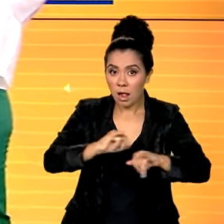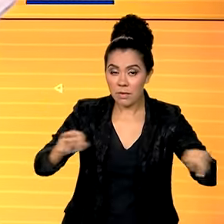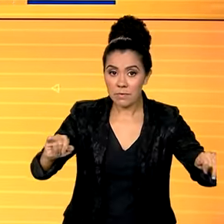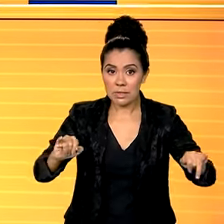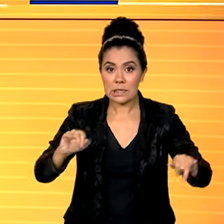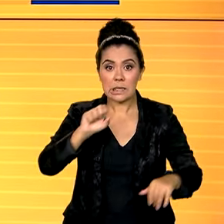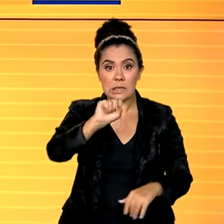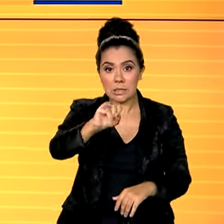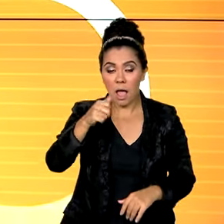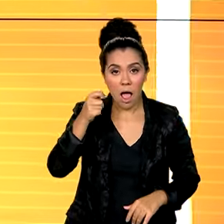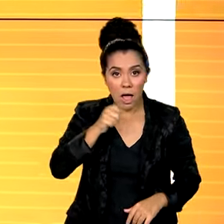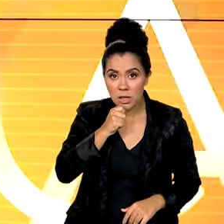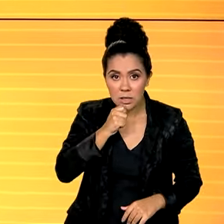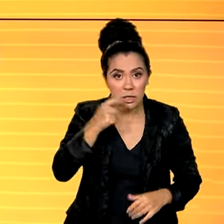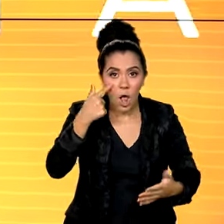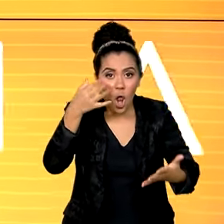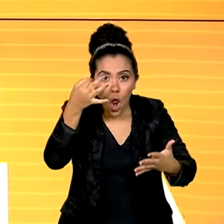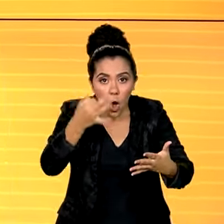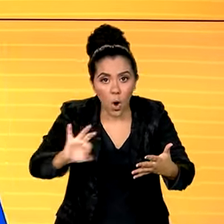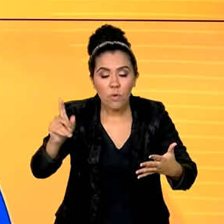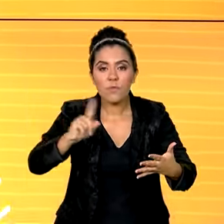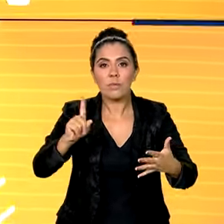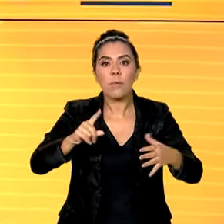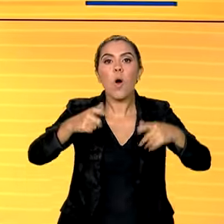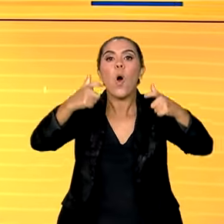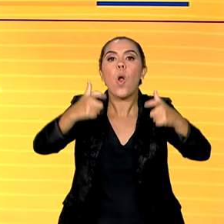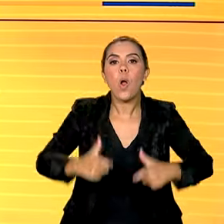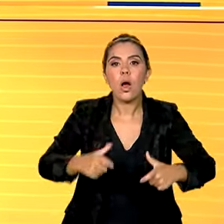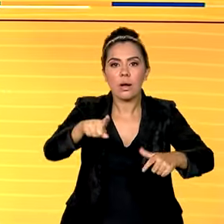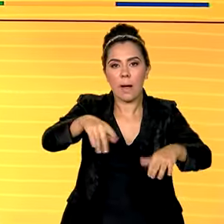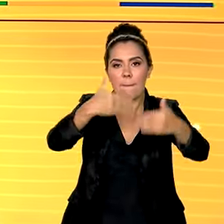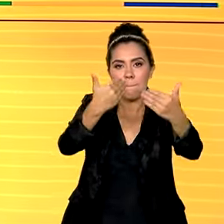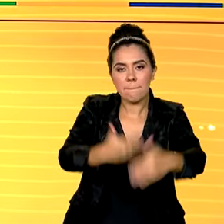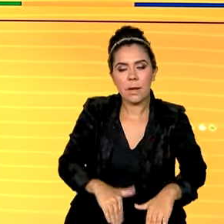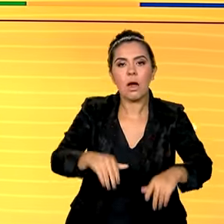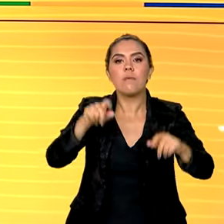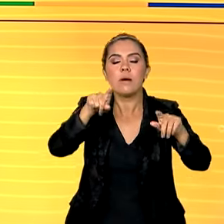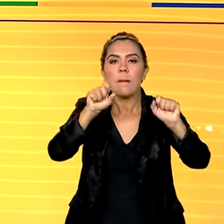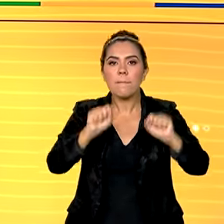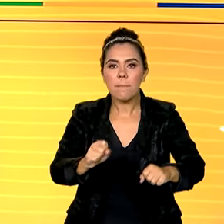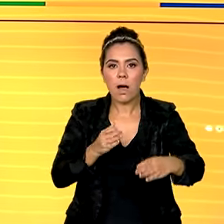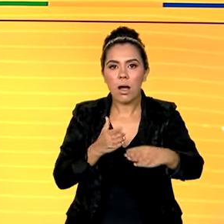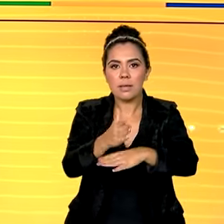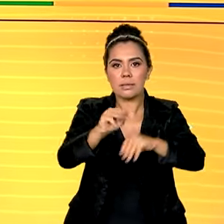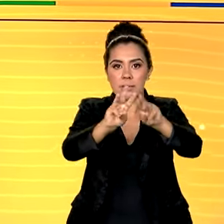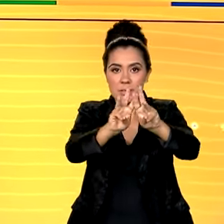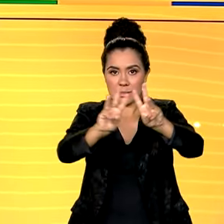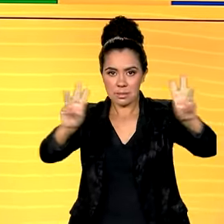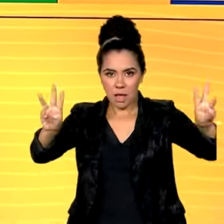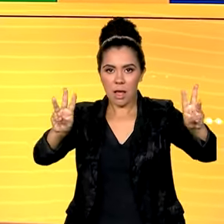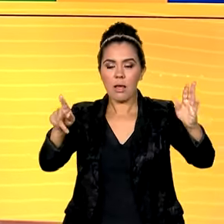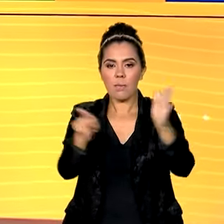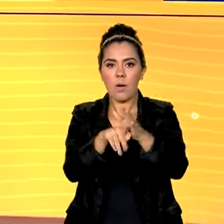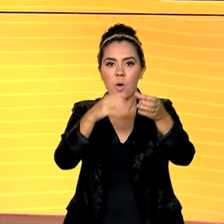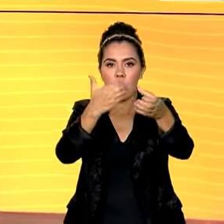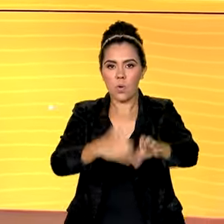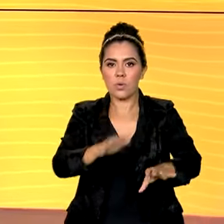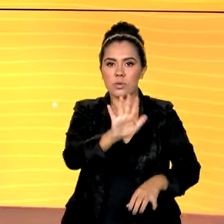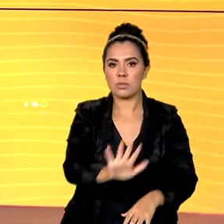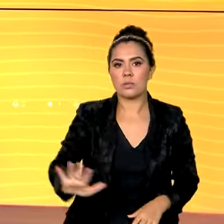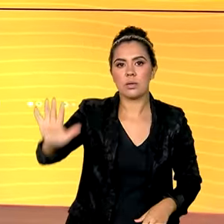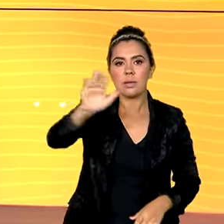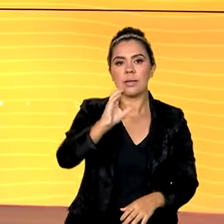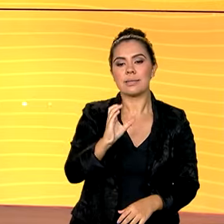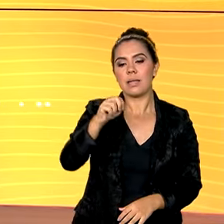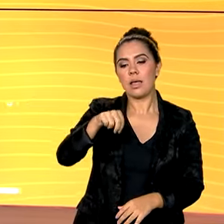ainda não conferiu o local da prova, basta acessar o cartão de confirmação de inscrição lá na página do Concurso Nacional Unificado,